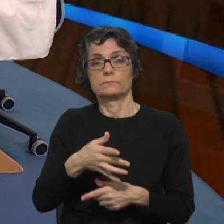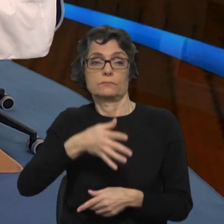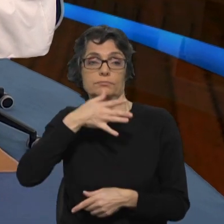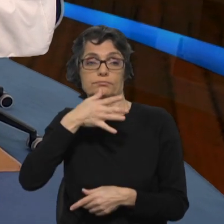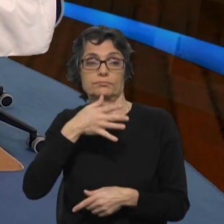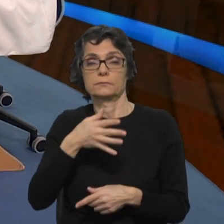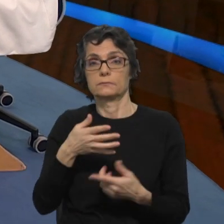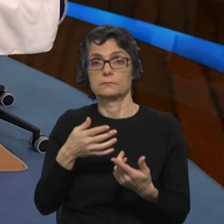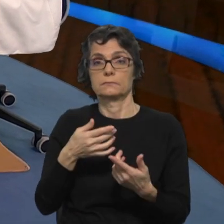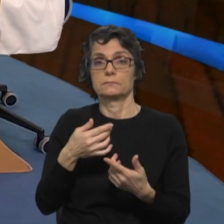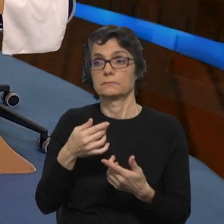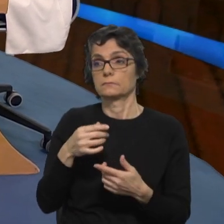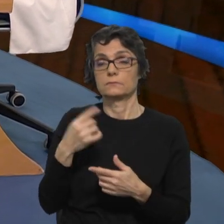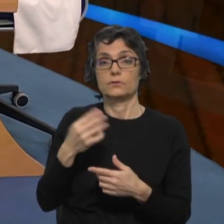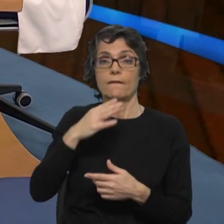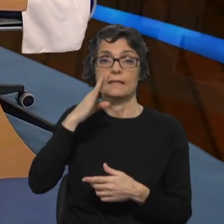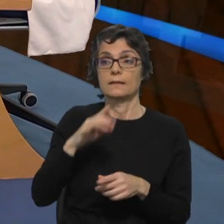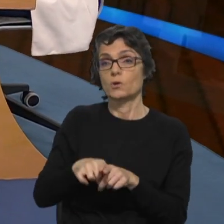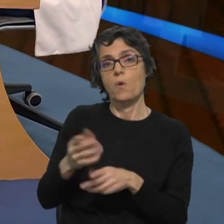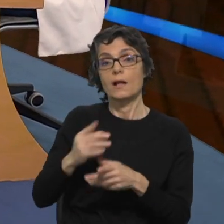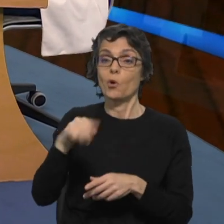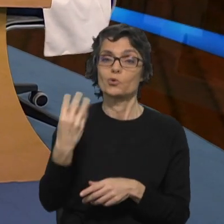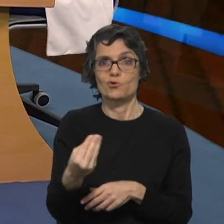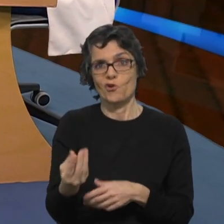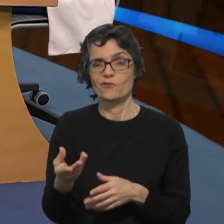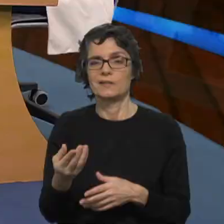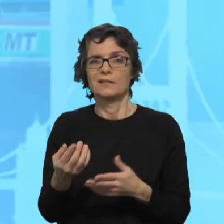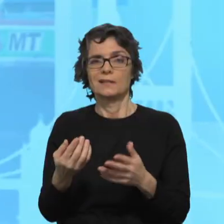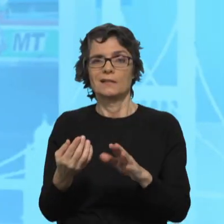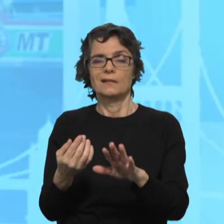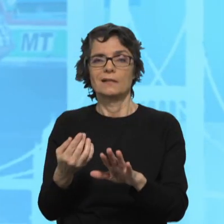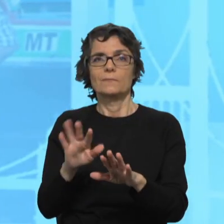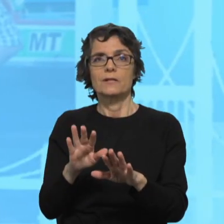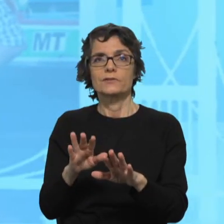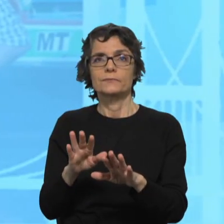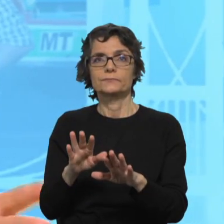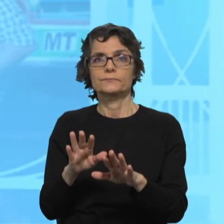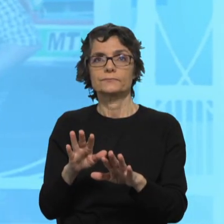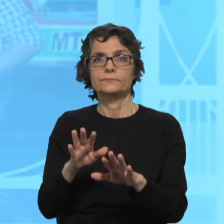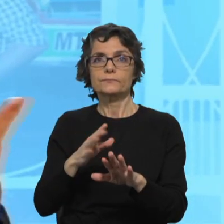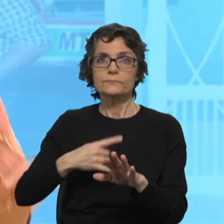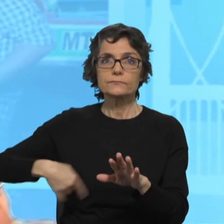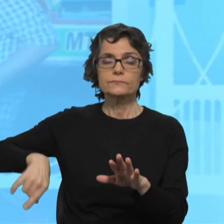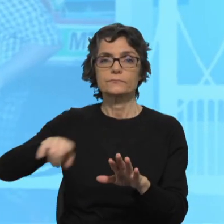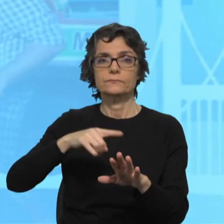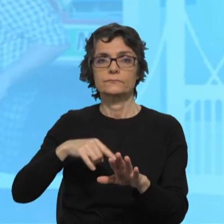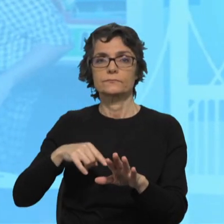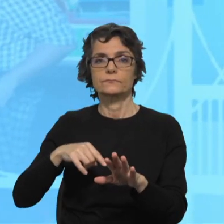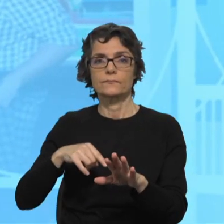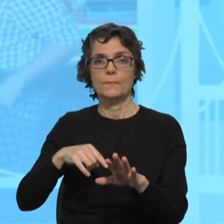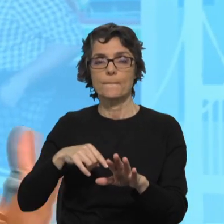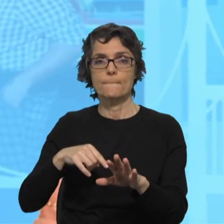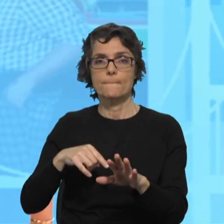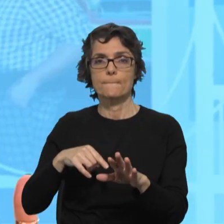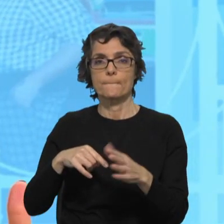da mesma idade, depois de algumas pessoas mais jovens, mas somos cá muito parecidos e o